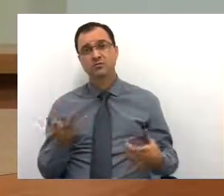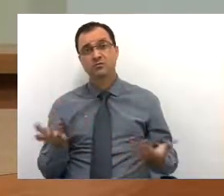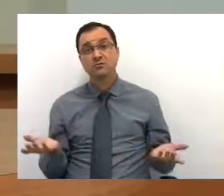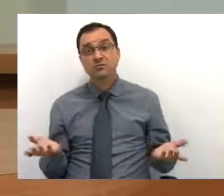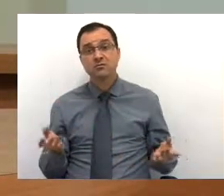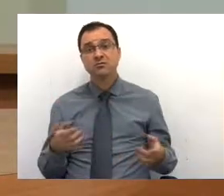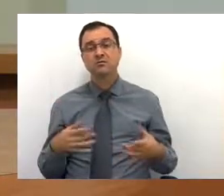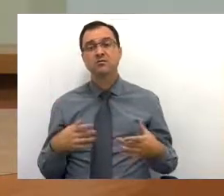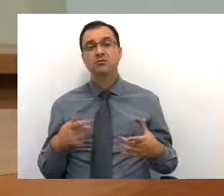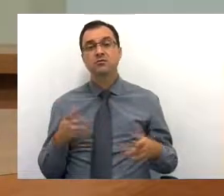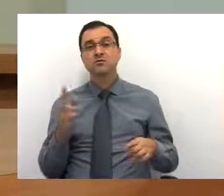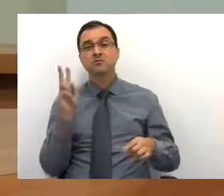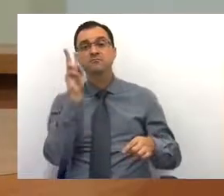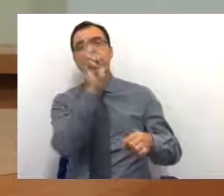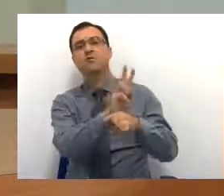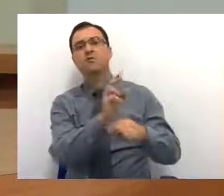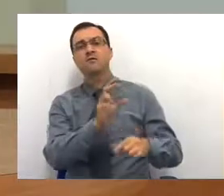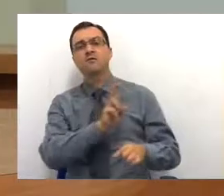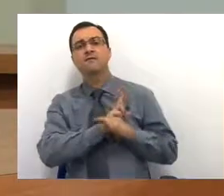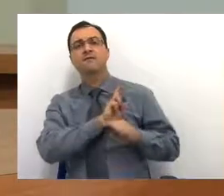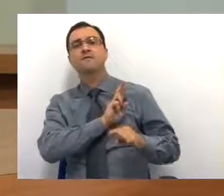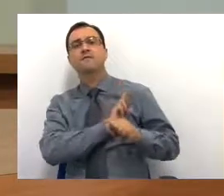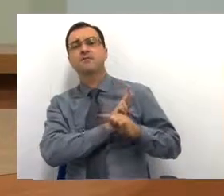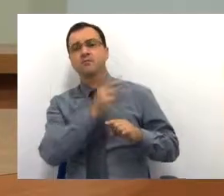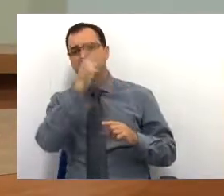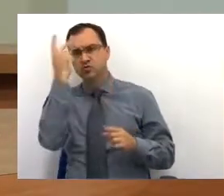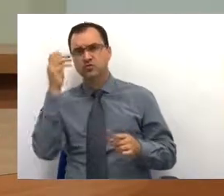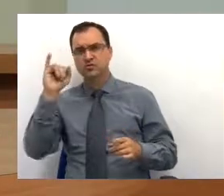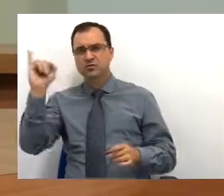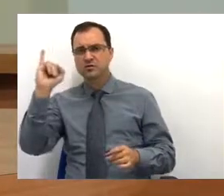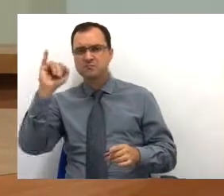os fiscais, o povo paga o seu imposto.